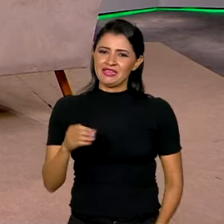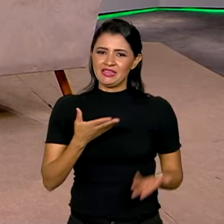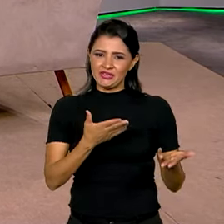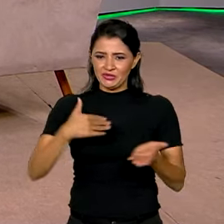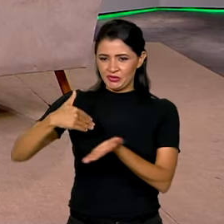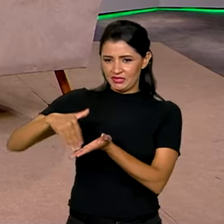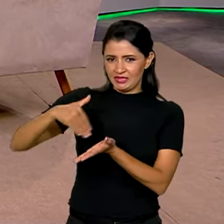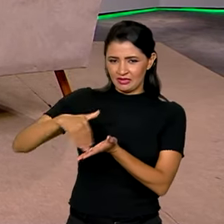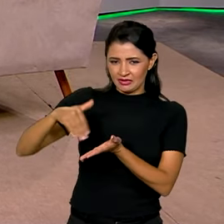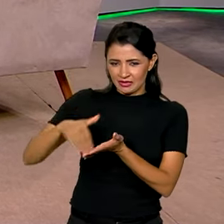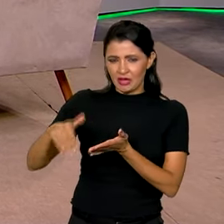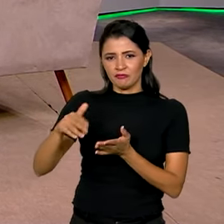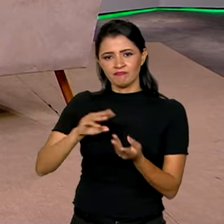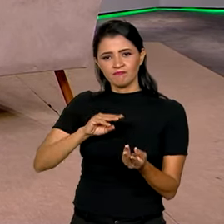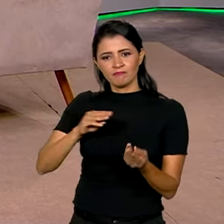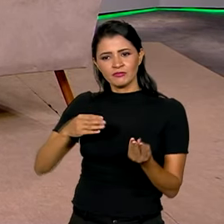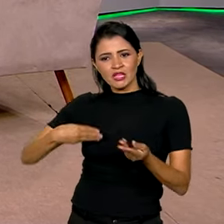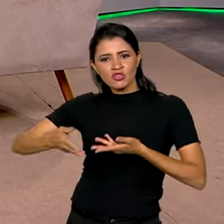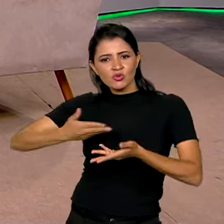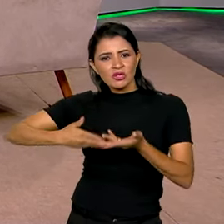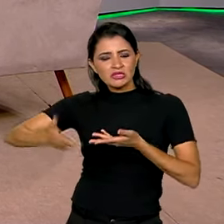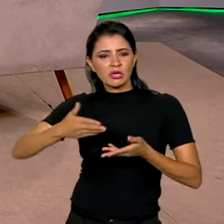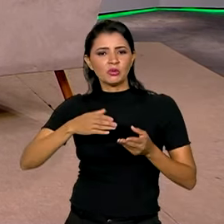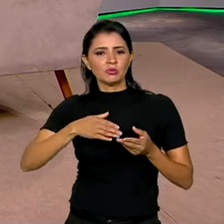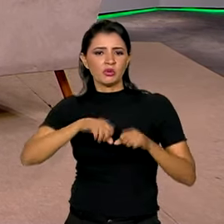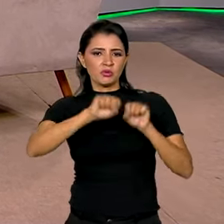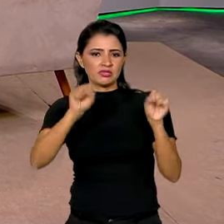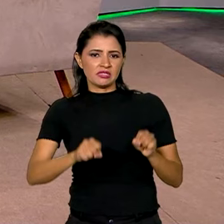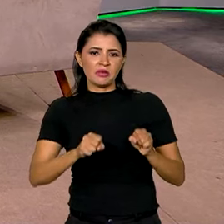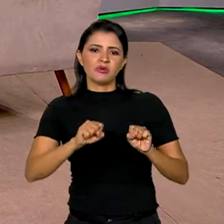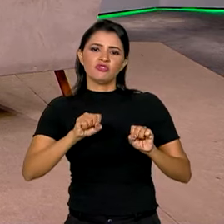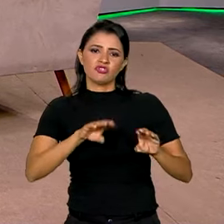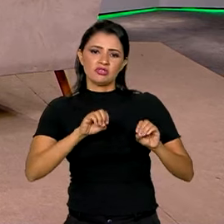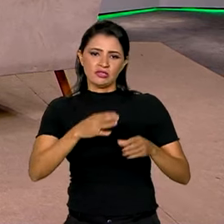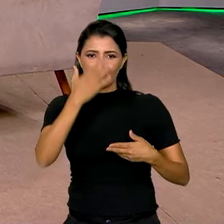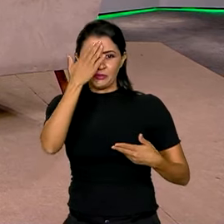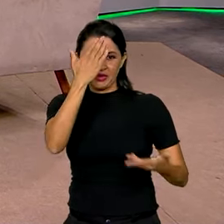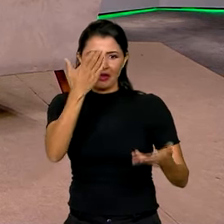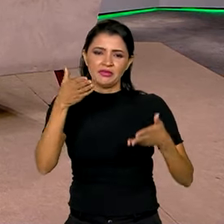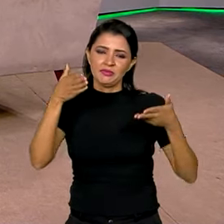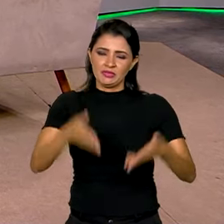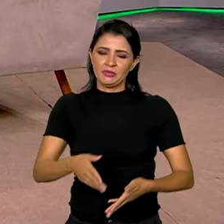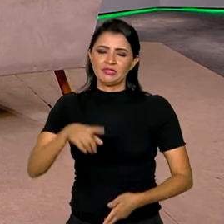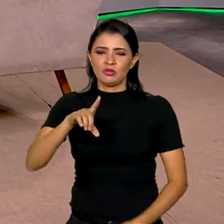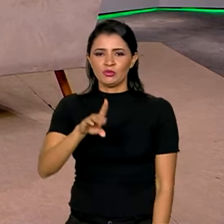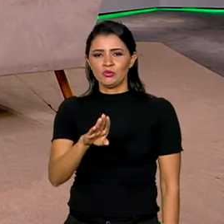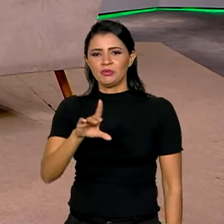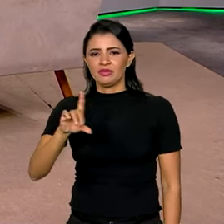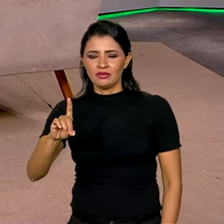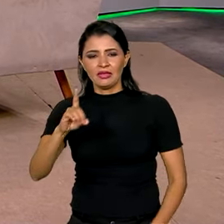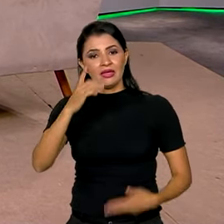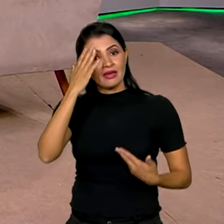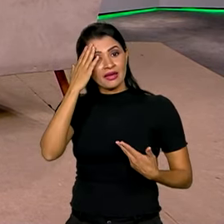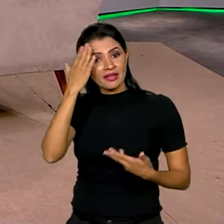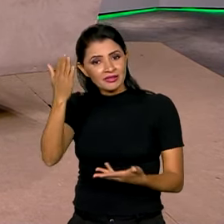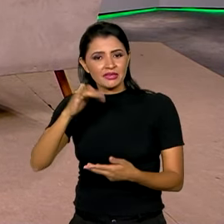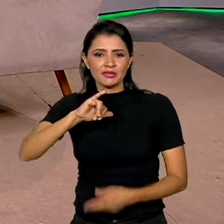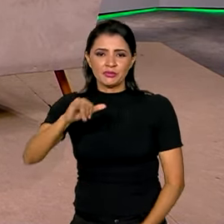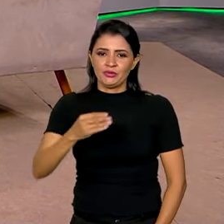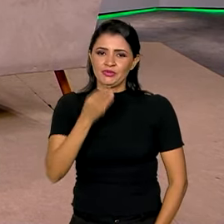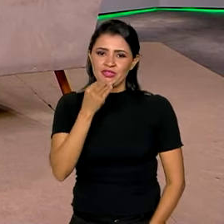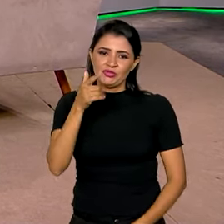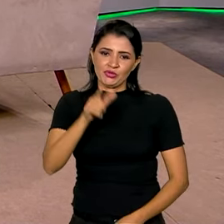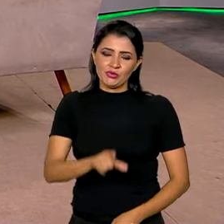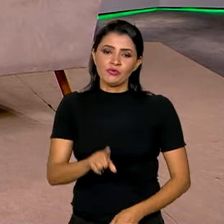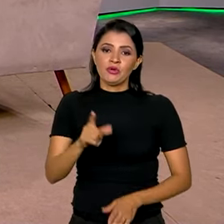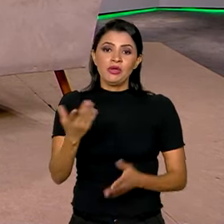secretário de Articulação com Sistemas de Ensino. Muito obrigado pela sua participação aqui no Brasil em Dia. Mais uma vez, eu que agradeço a oportunidade